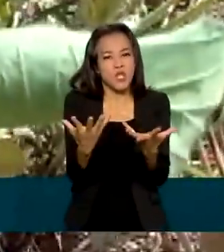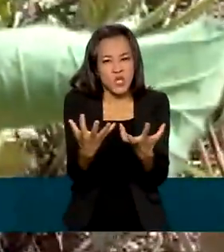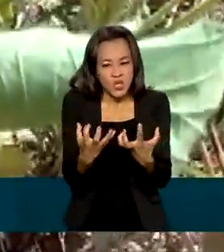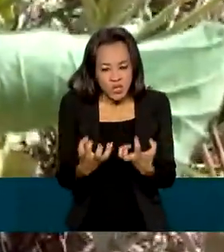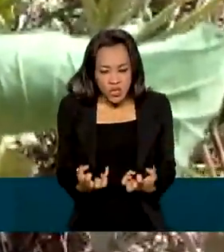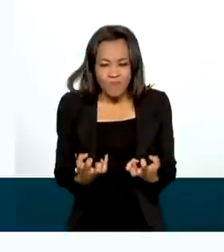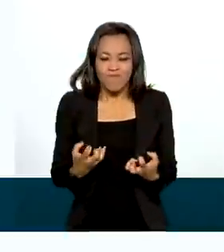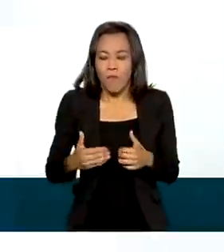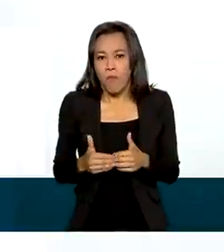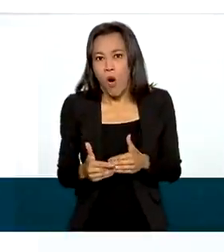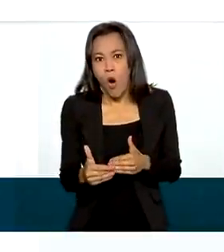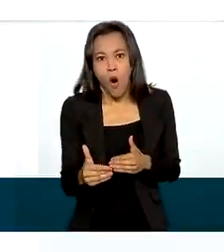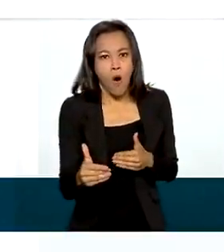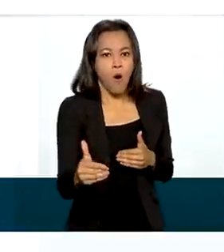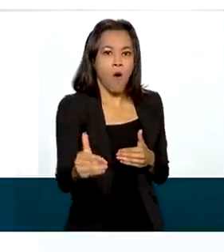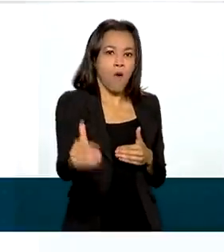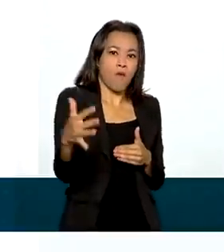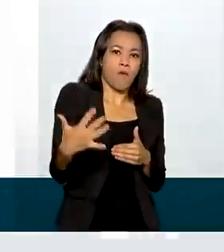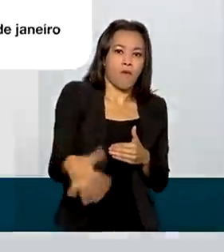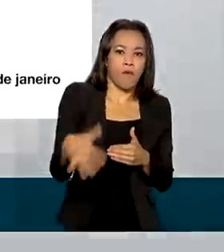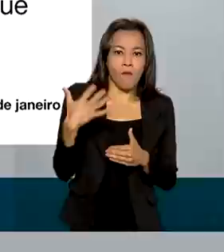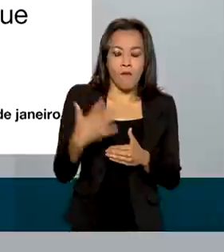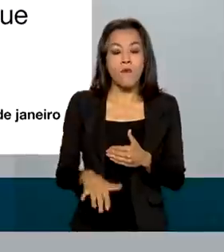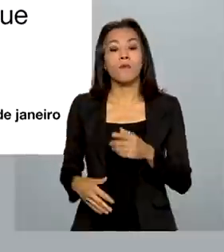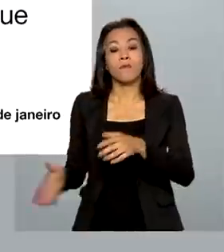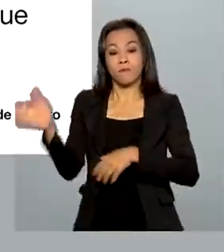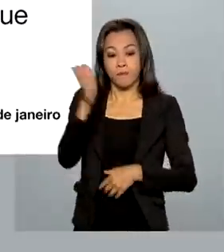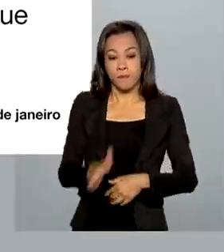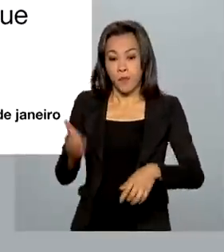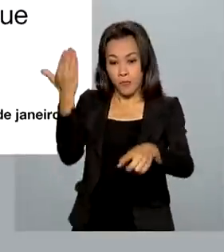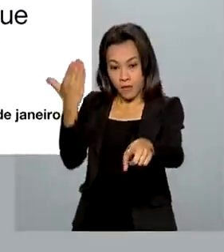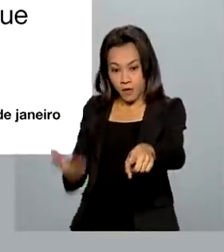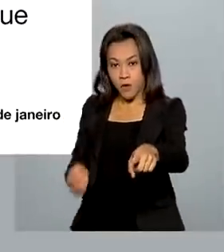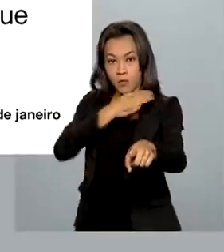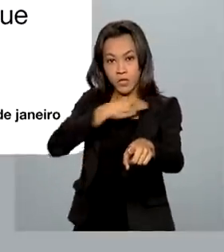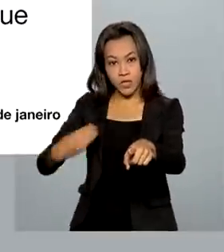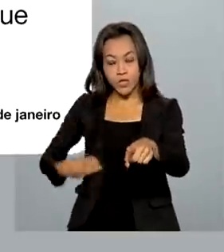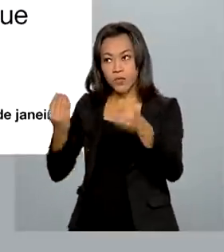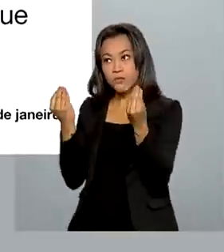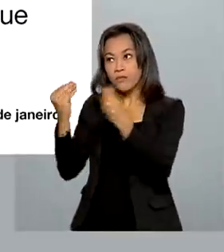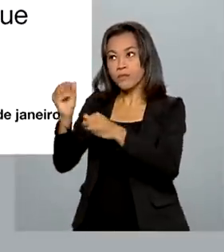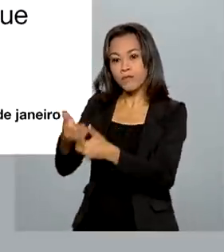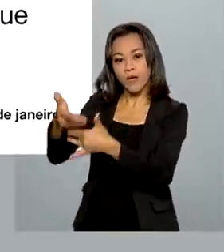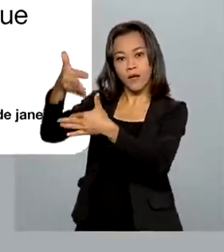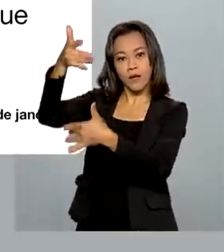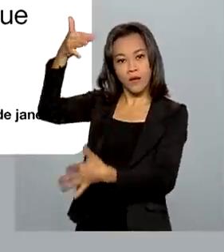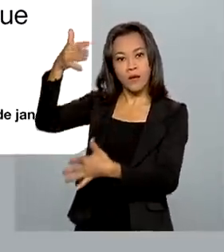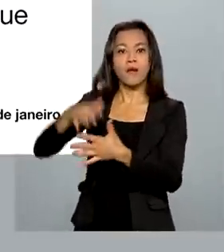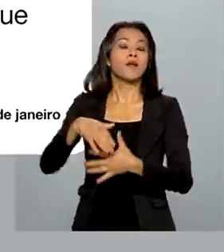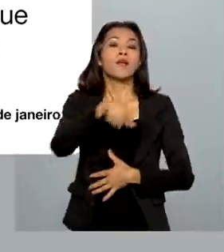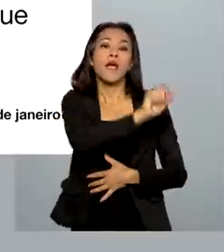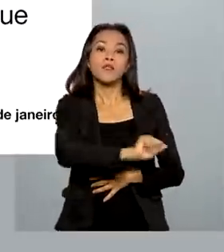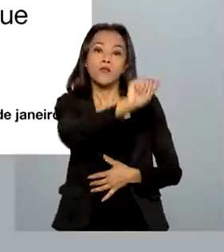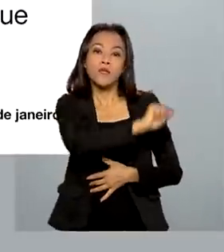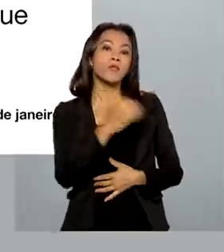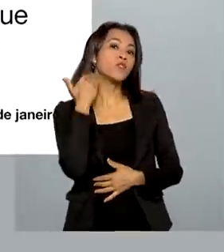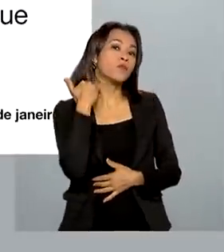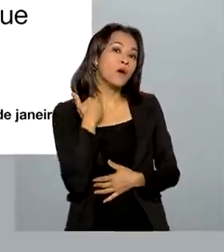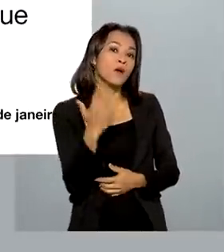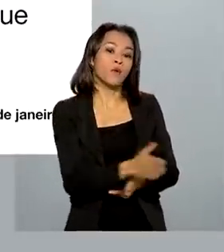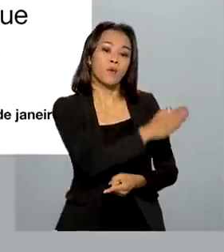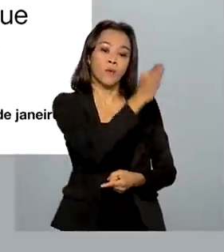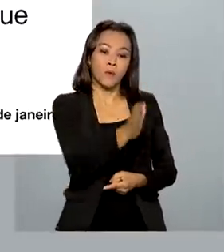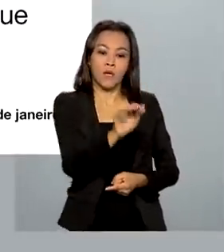prolongada. E o ministro da Cidadania anunciou nas redes sociais que a Federação Brasileira de Bancos, a FEBRABAN, e a